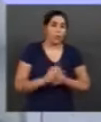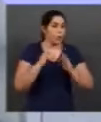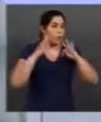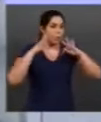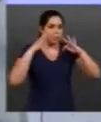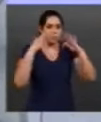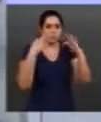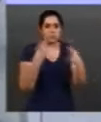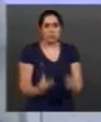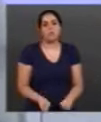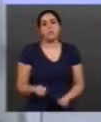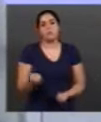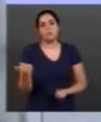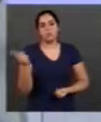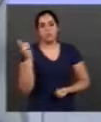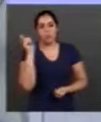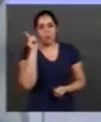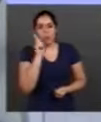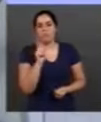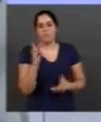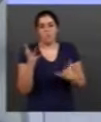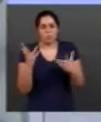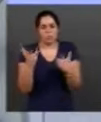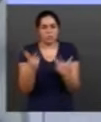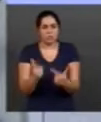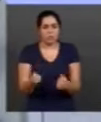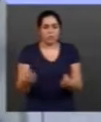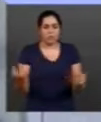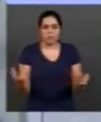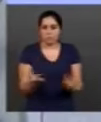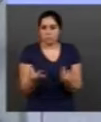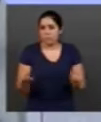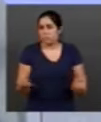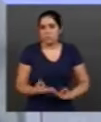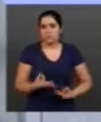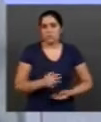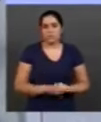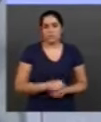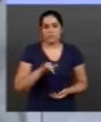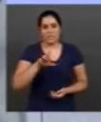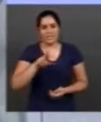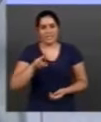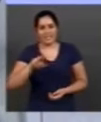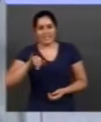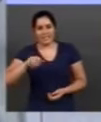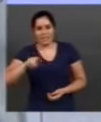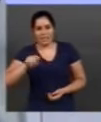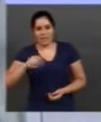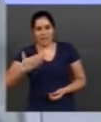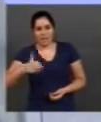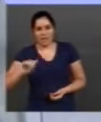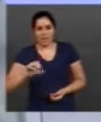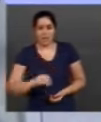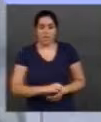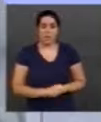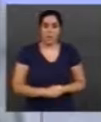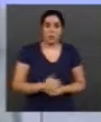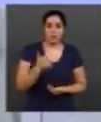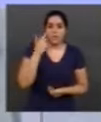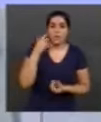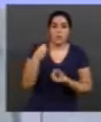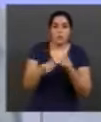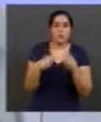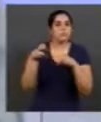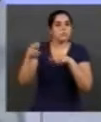uma qualidade ótima de irrigação, né? Mas tudo é uma questão de como que o produtor faz uso dessa